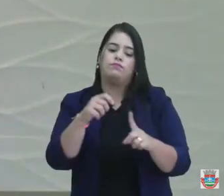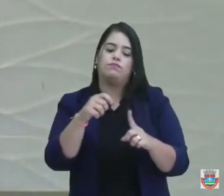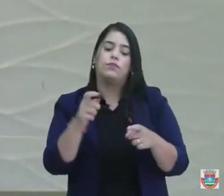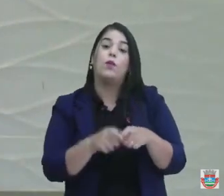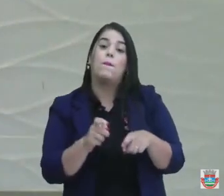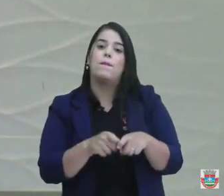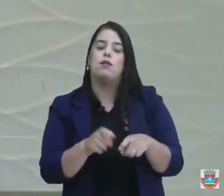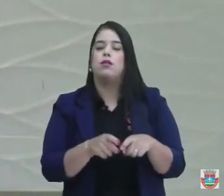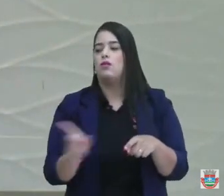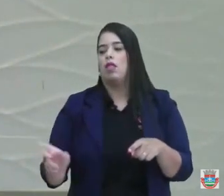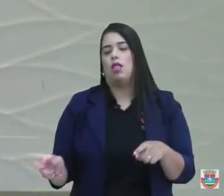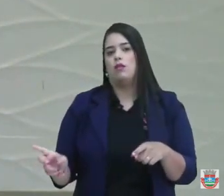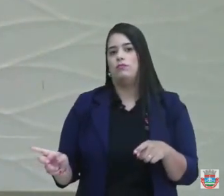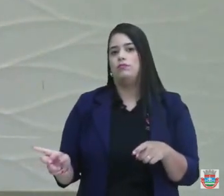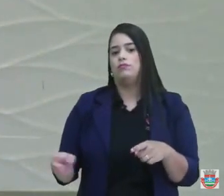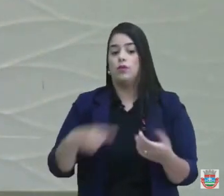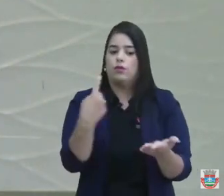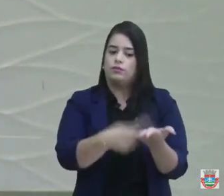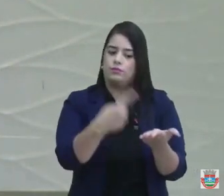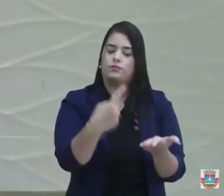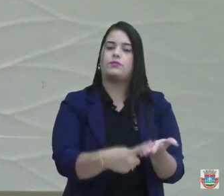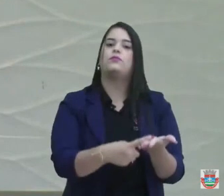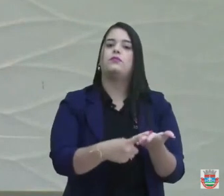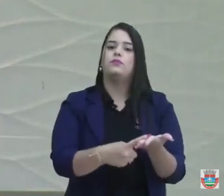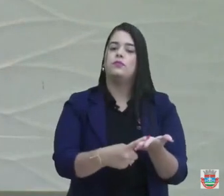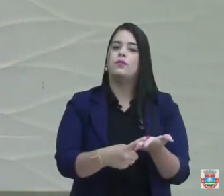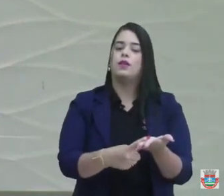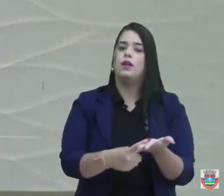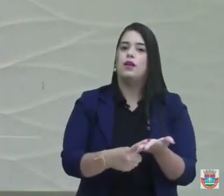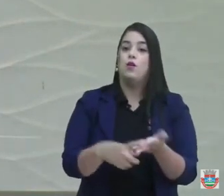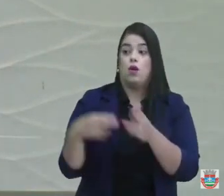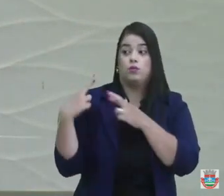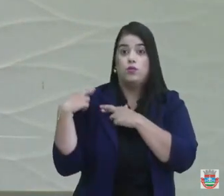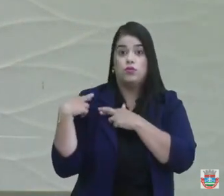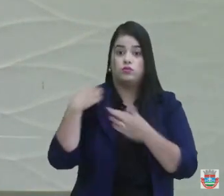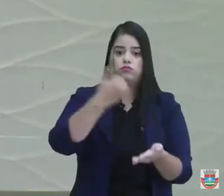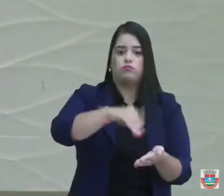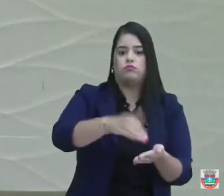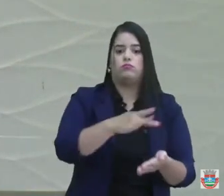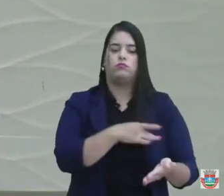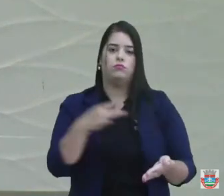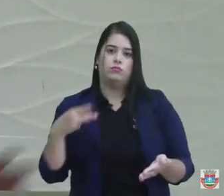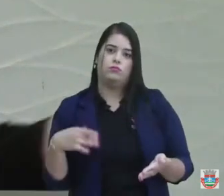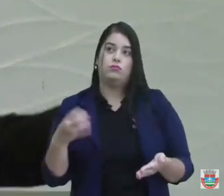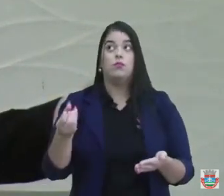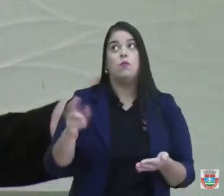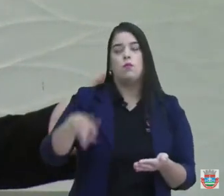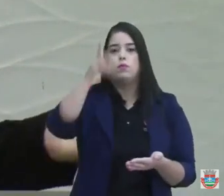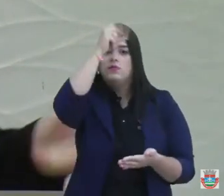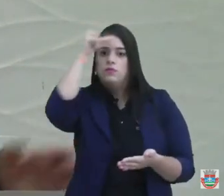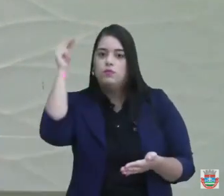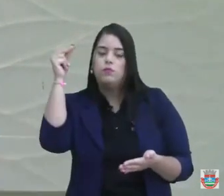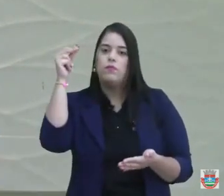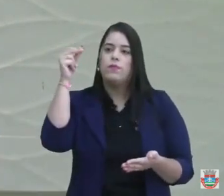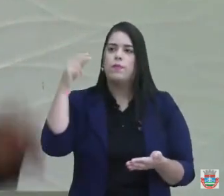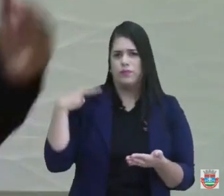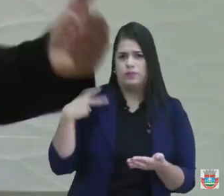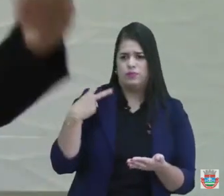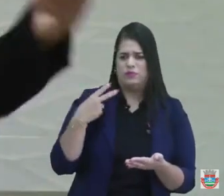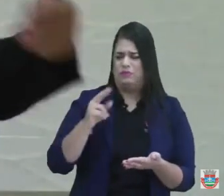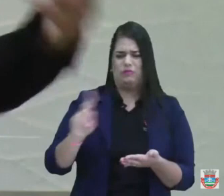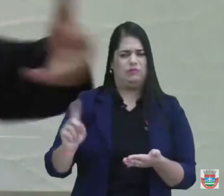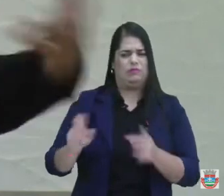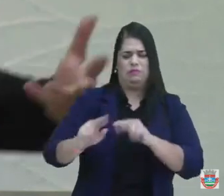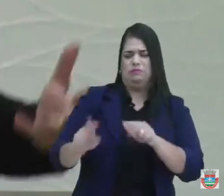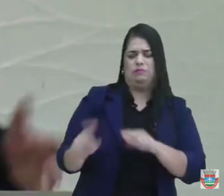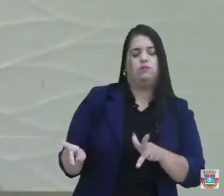contratar os médicos, é a Secretaria de Saúde, e o prefeito, não é vereador. Nunca ficou, nunca